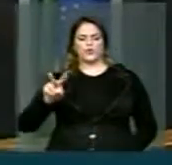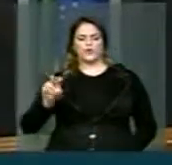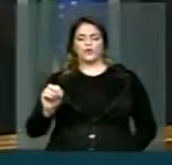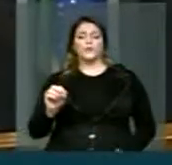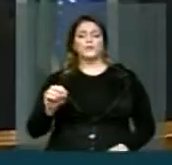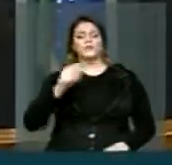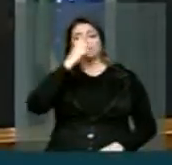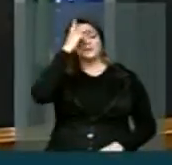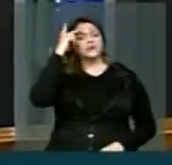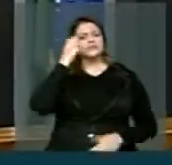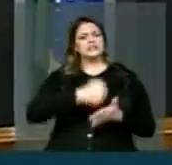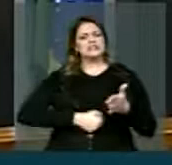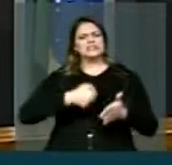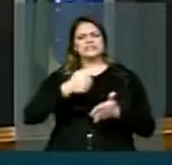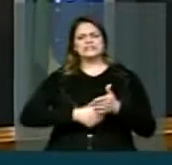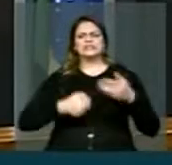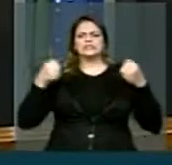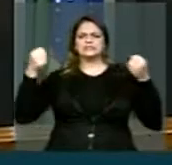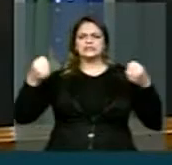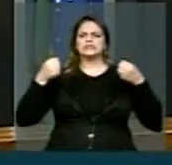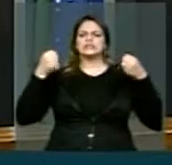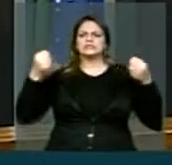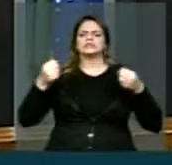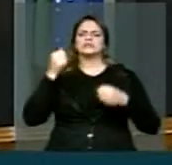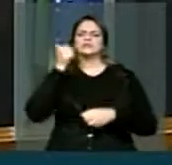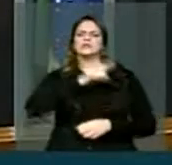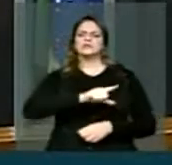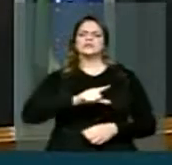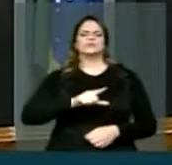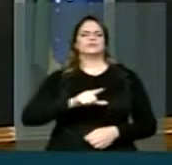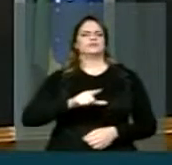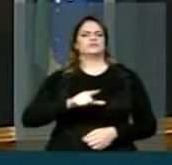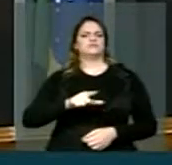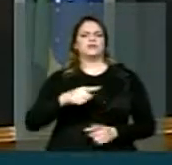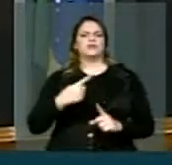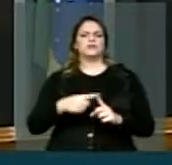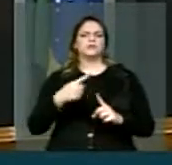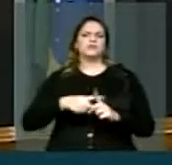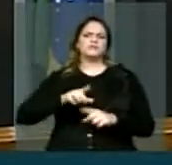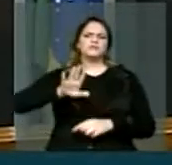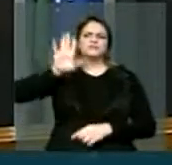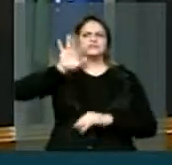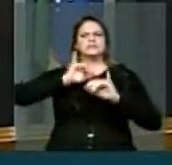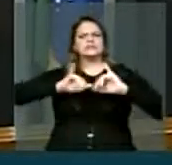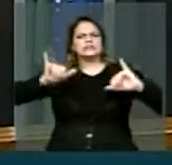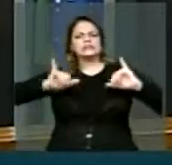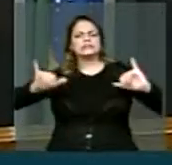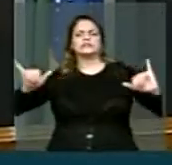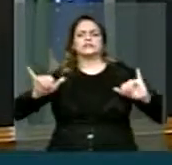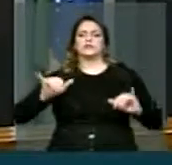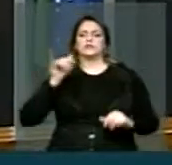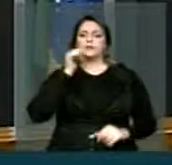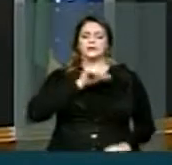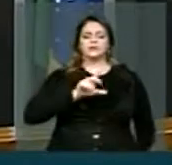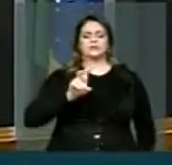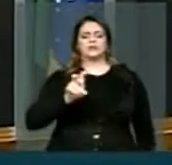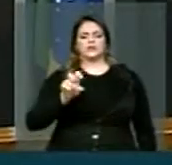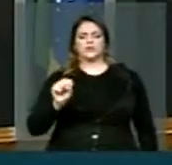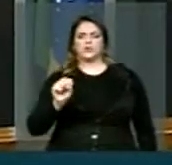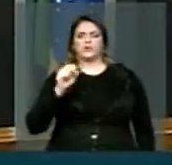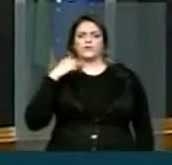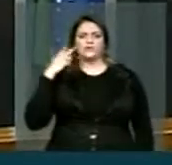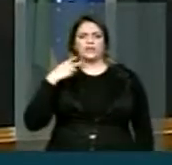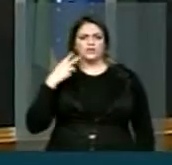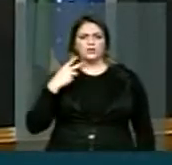foram para a rua, levaram o nome do nosso estado, do nosso partido, elegemos 58 vereadores.